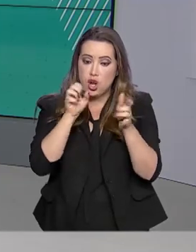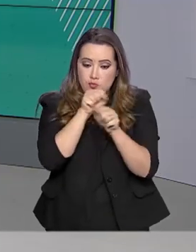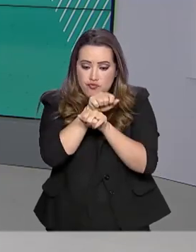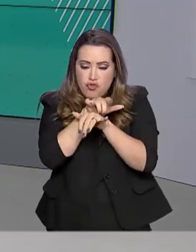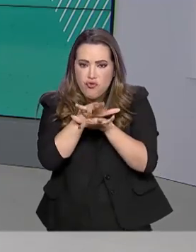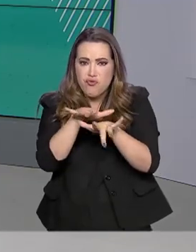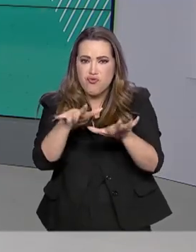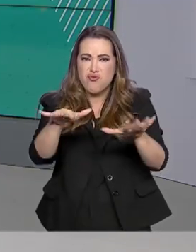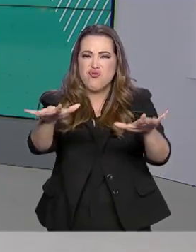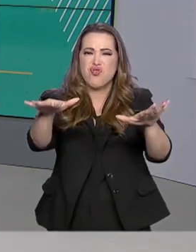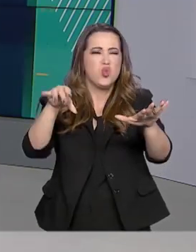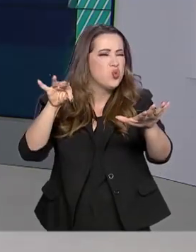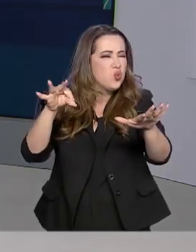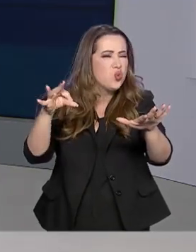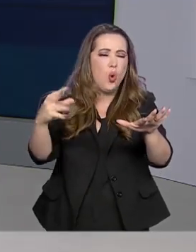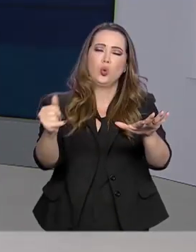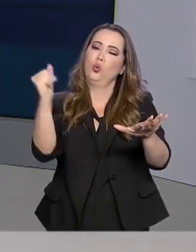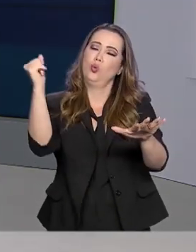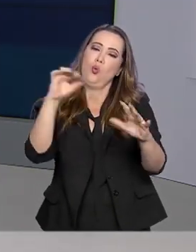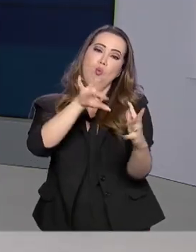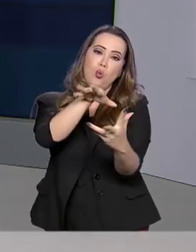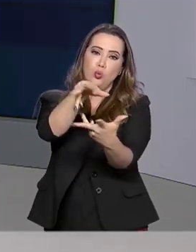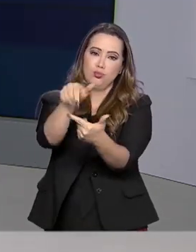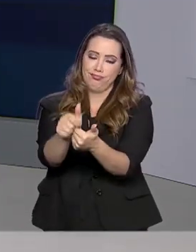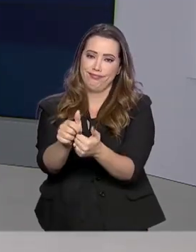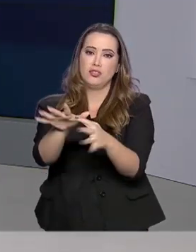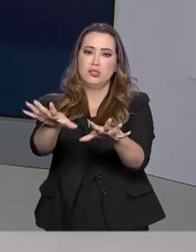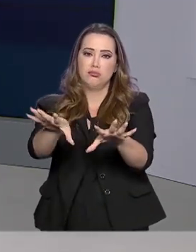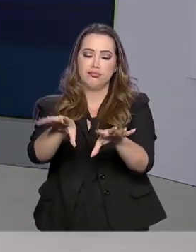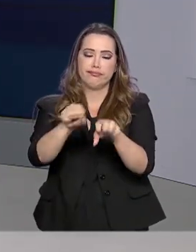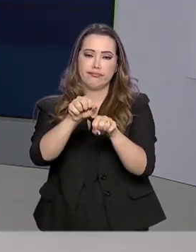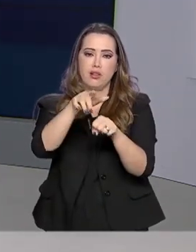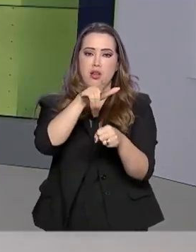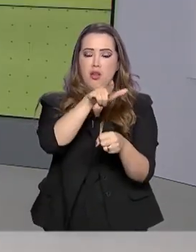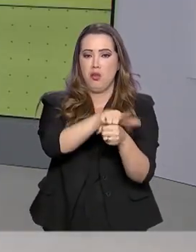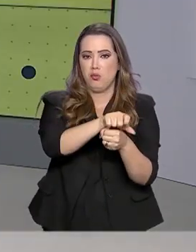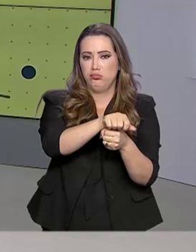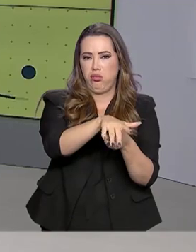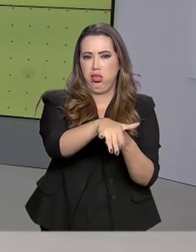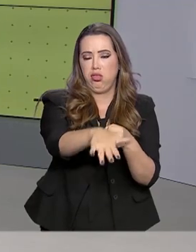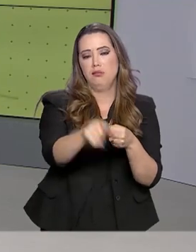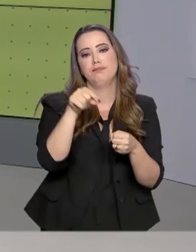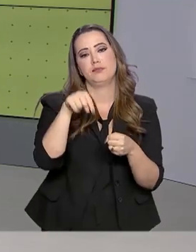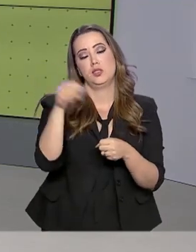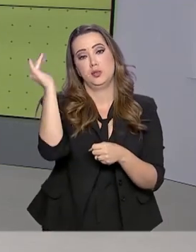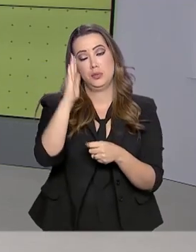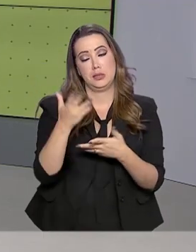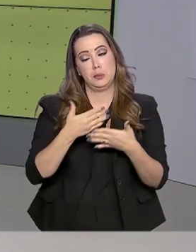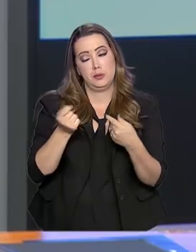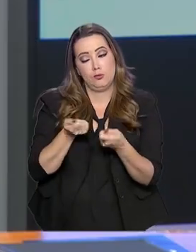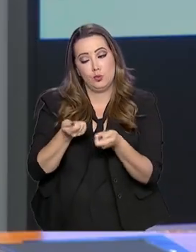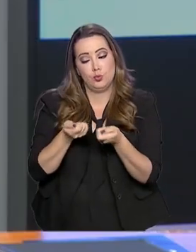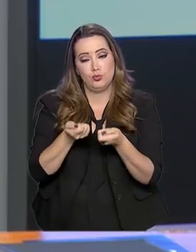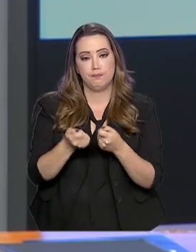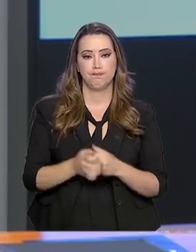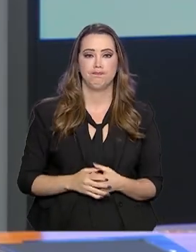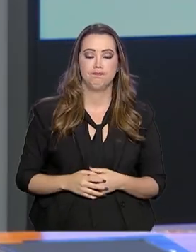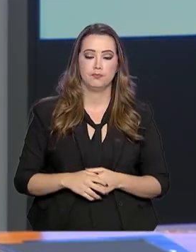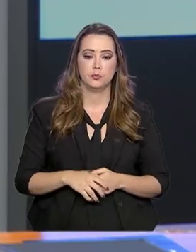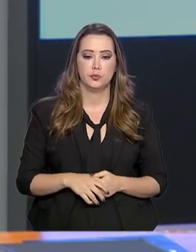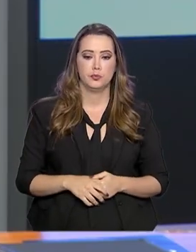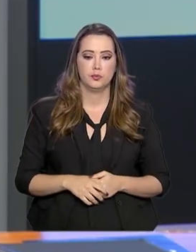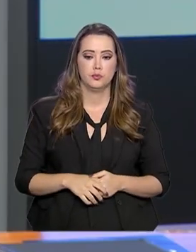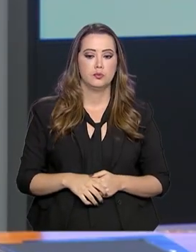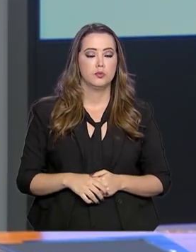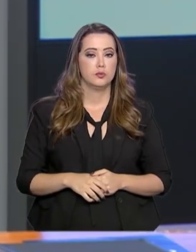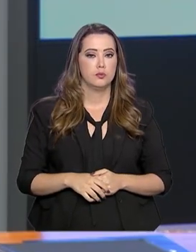Segundo o ministro, a medida deve facilitar as ações de monitoramento do novo coronavírus aqui no Brasil. A